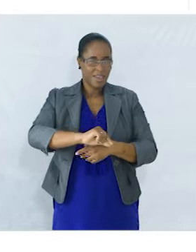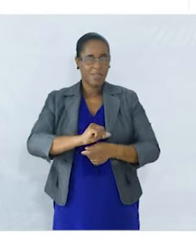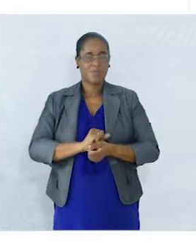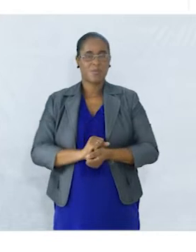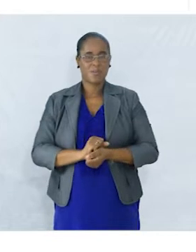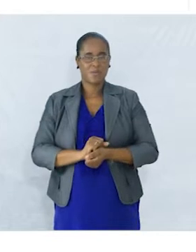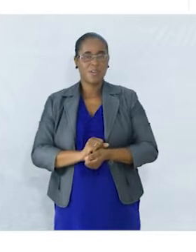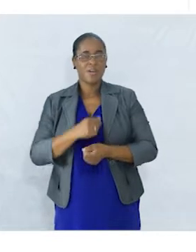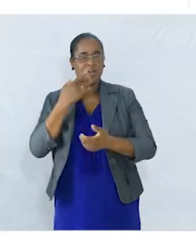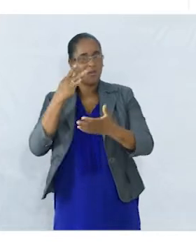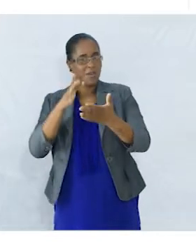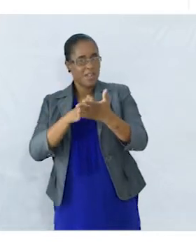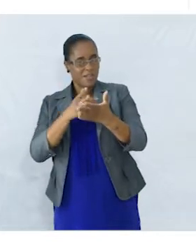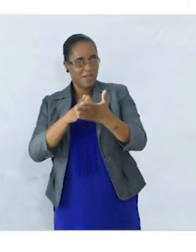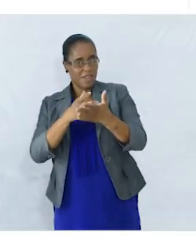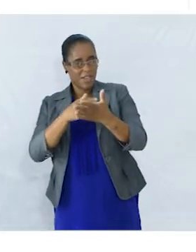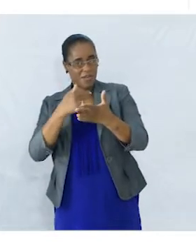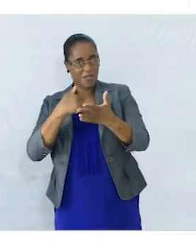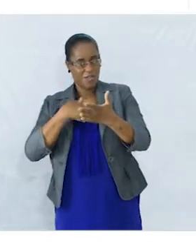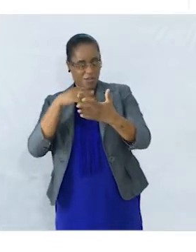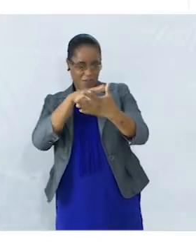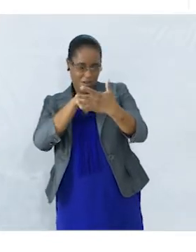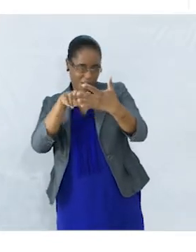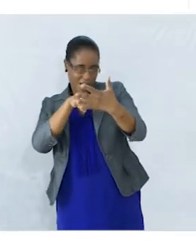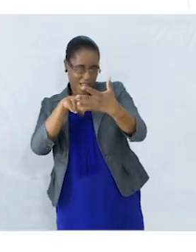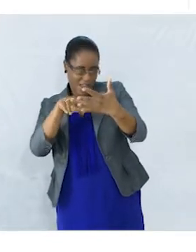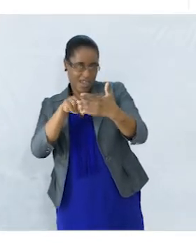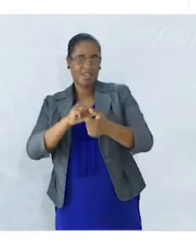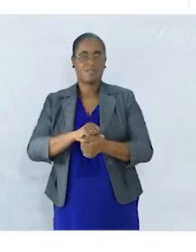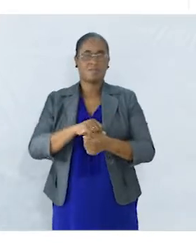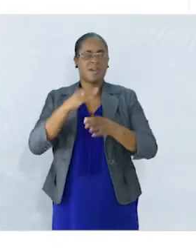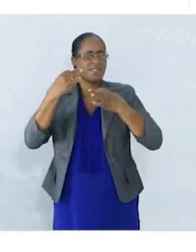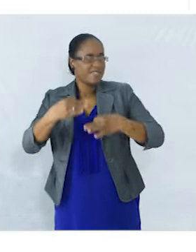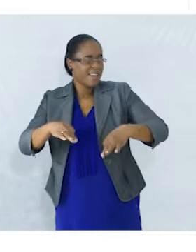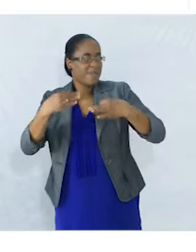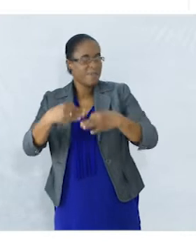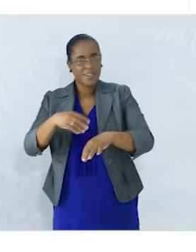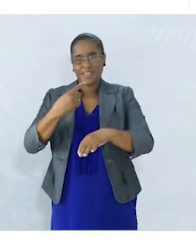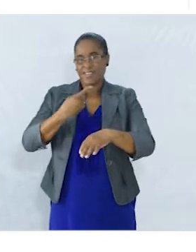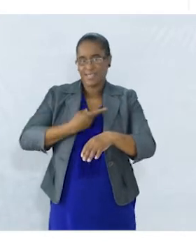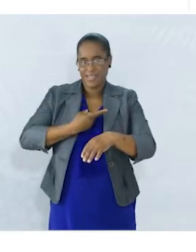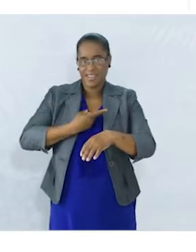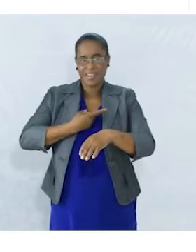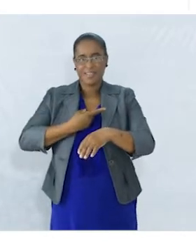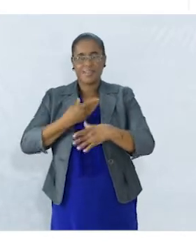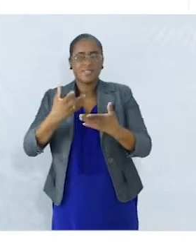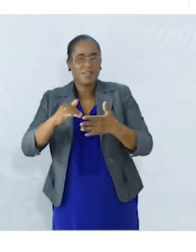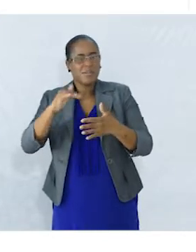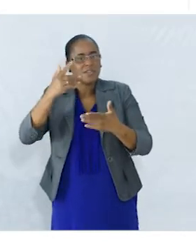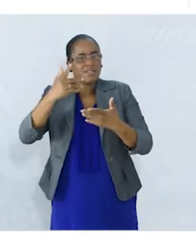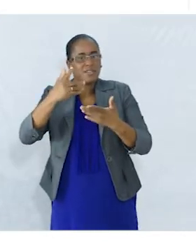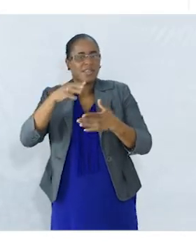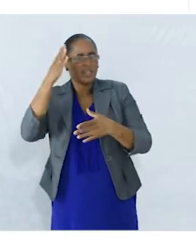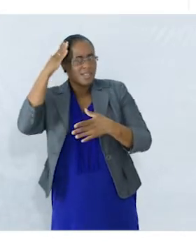conhecimento O livro eu vou ler Para sempre ser Sábio,